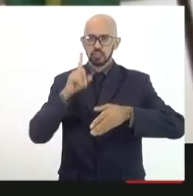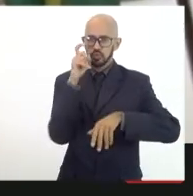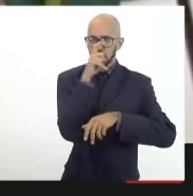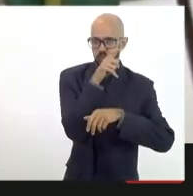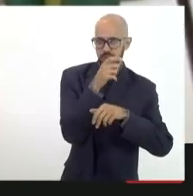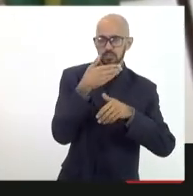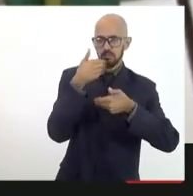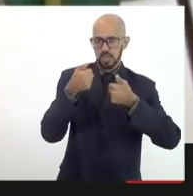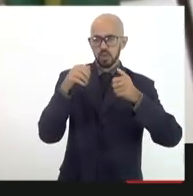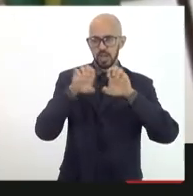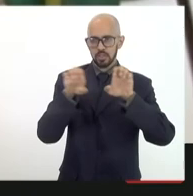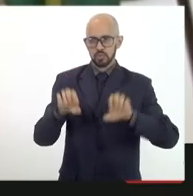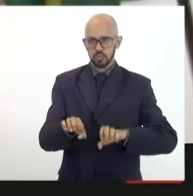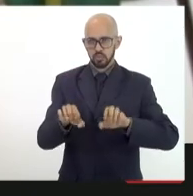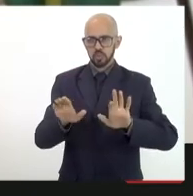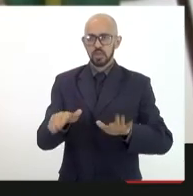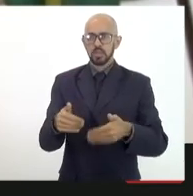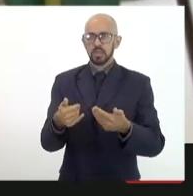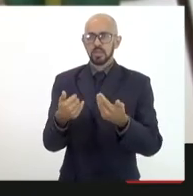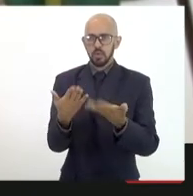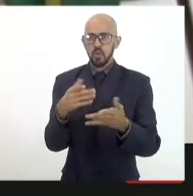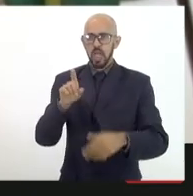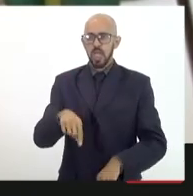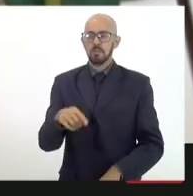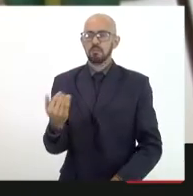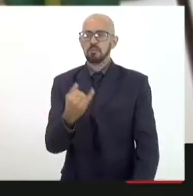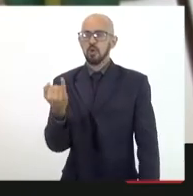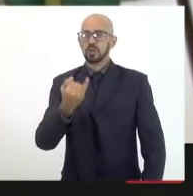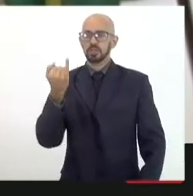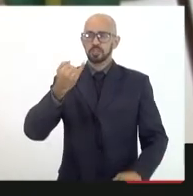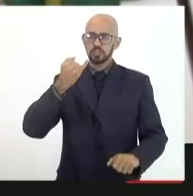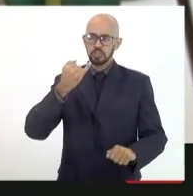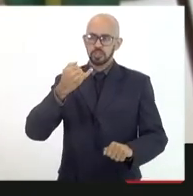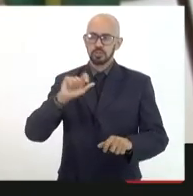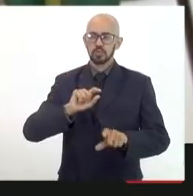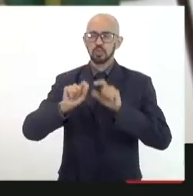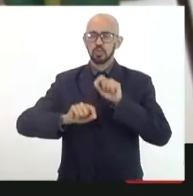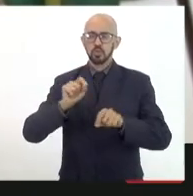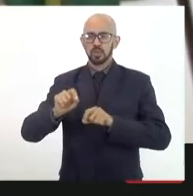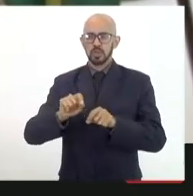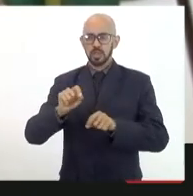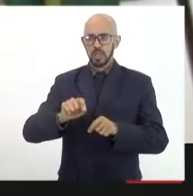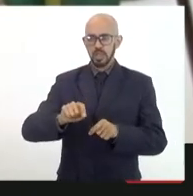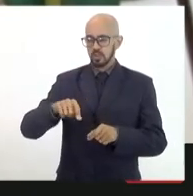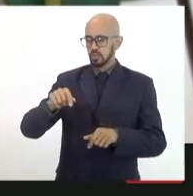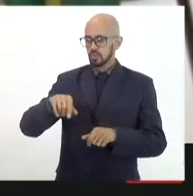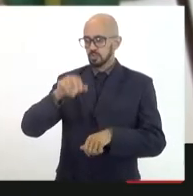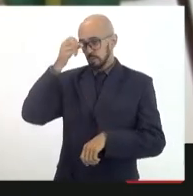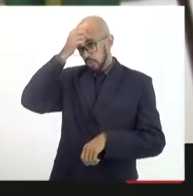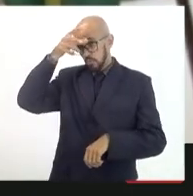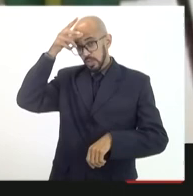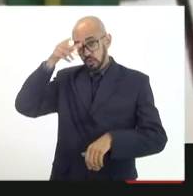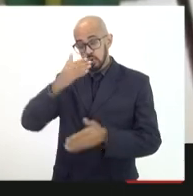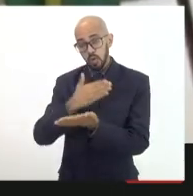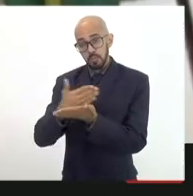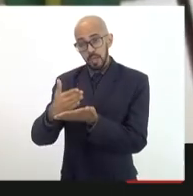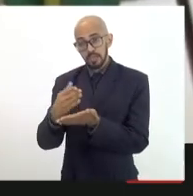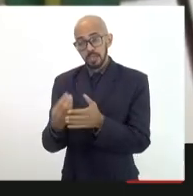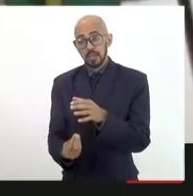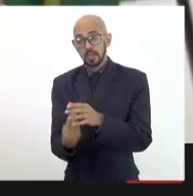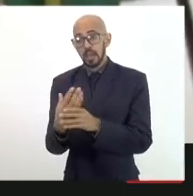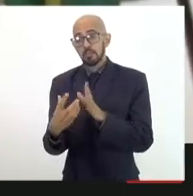indo ao encontro do que é colocado é importantíssimo que regionalmente os prefeitos comecem a modelar projetos inclusive